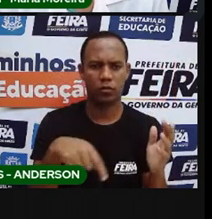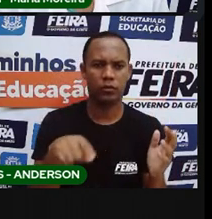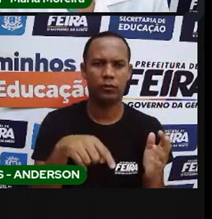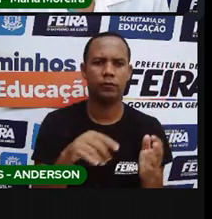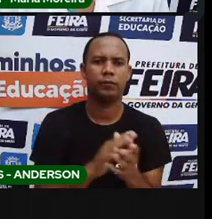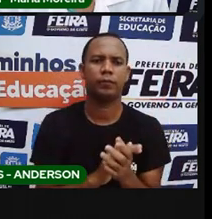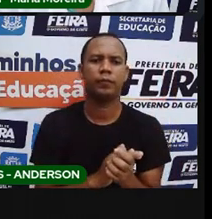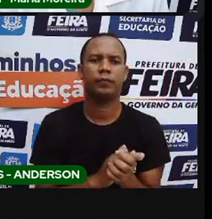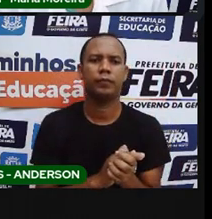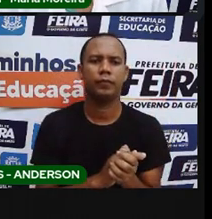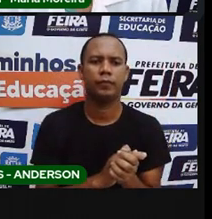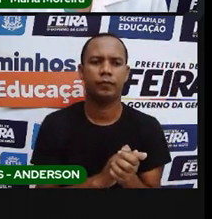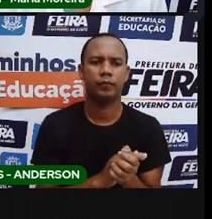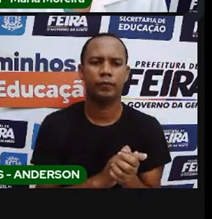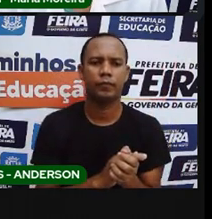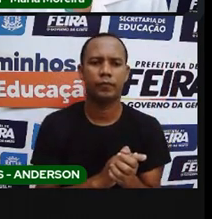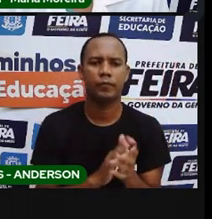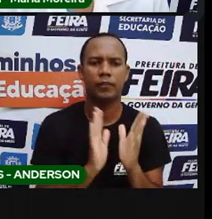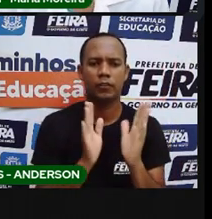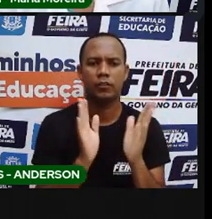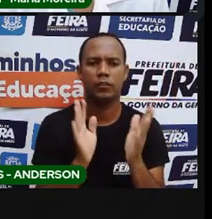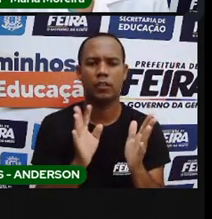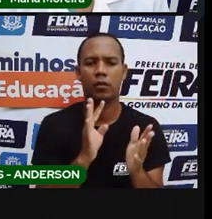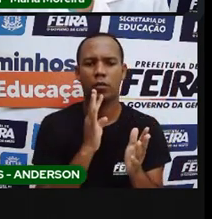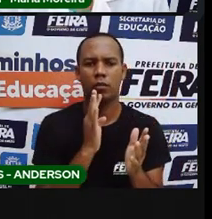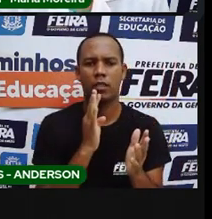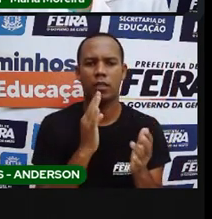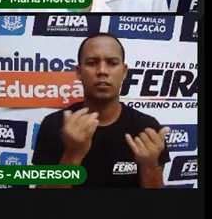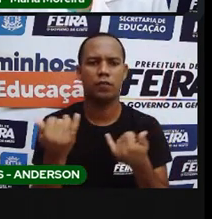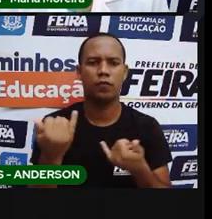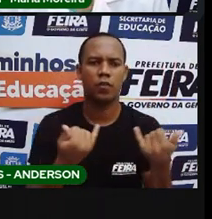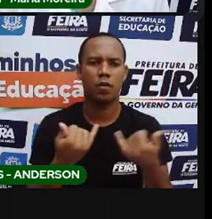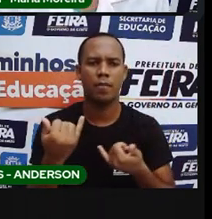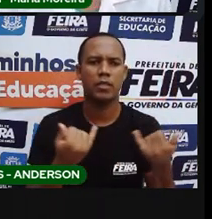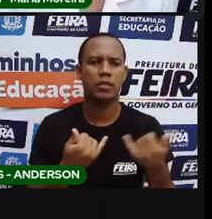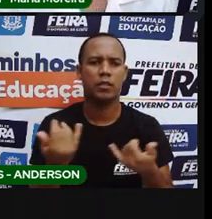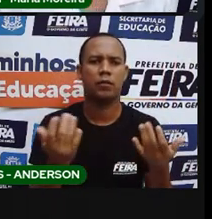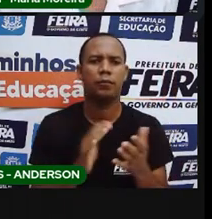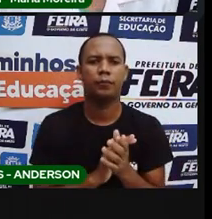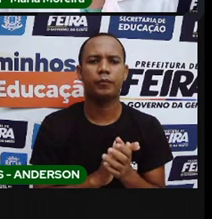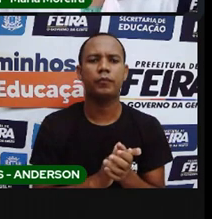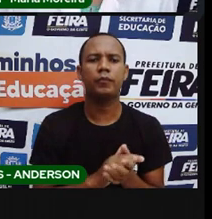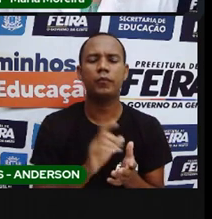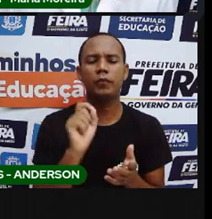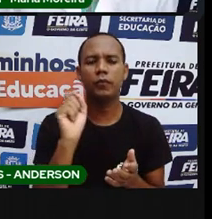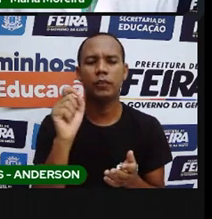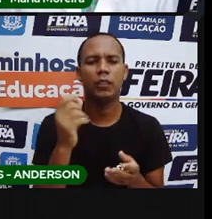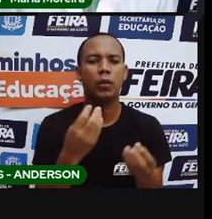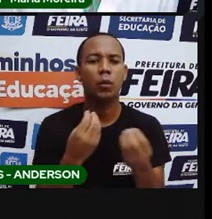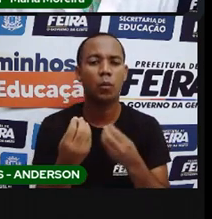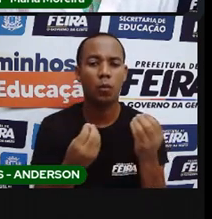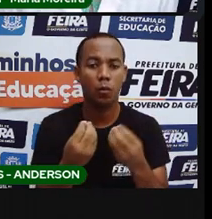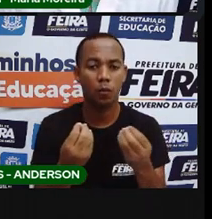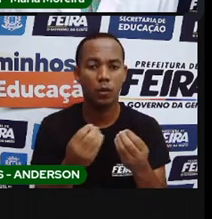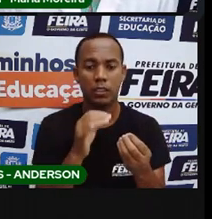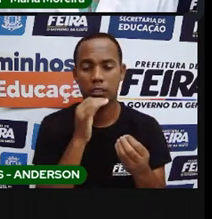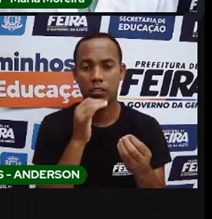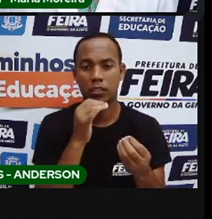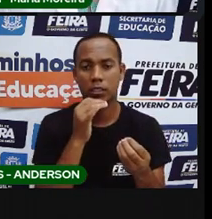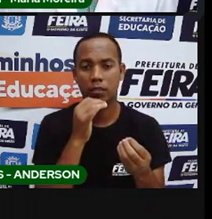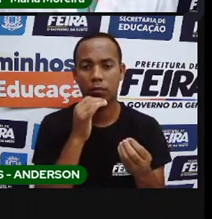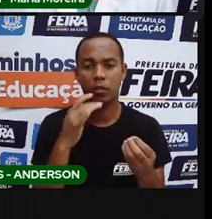Inclusive, a já viu a mesma informação um pouco antes. Mas ele fala justamente sobre isso. sobre essa relação